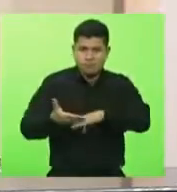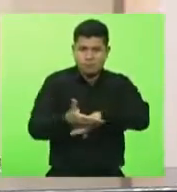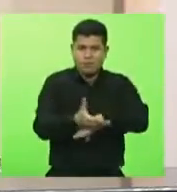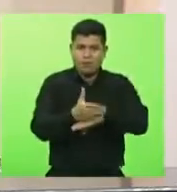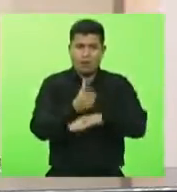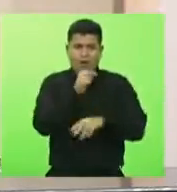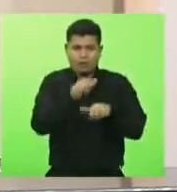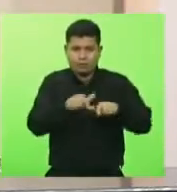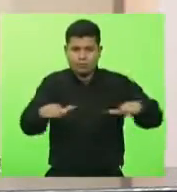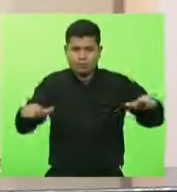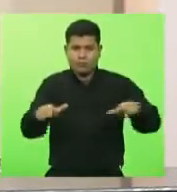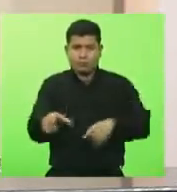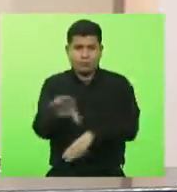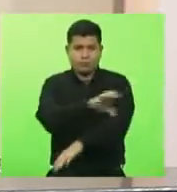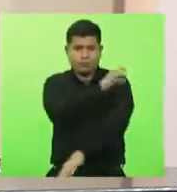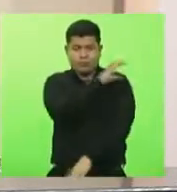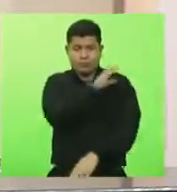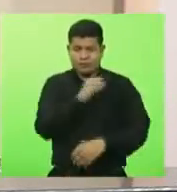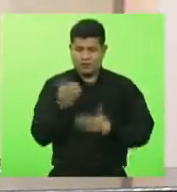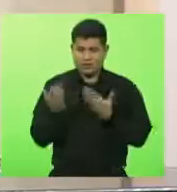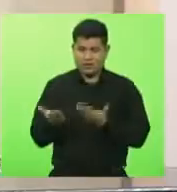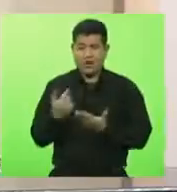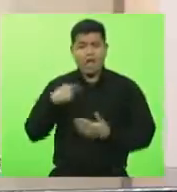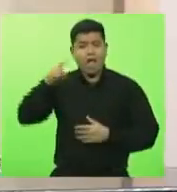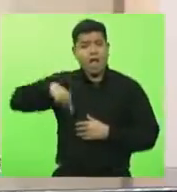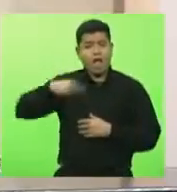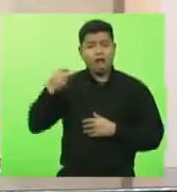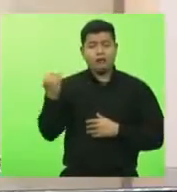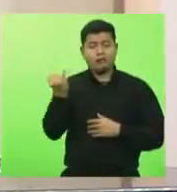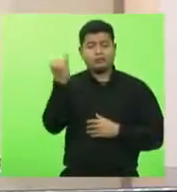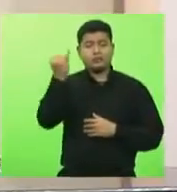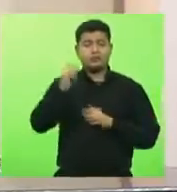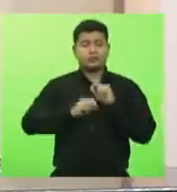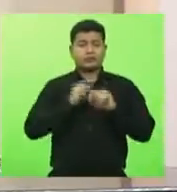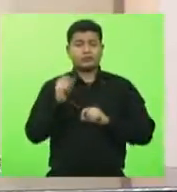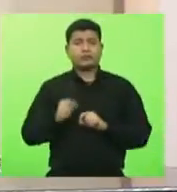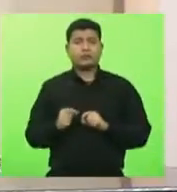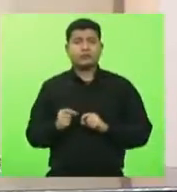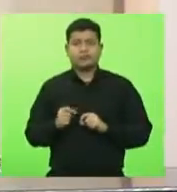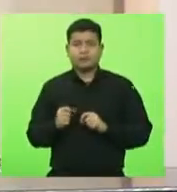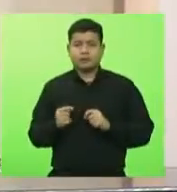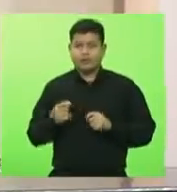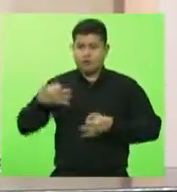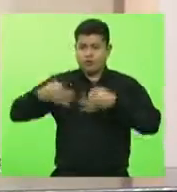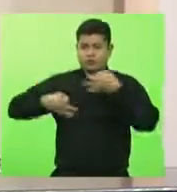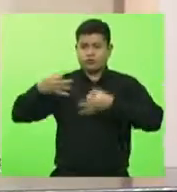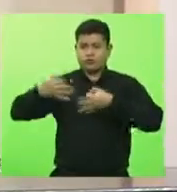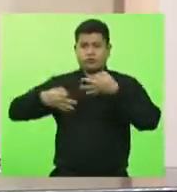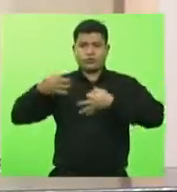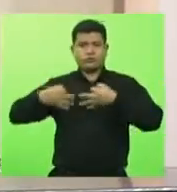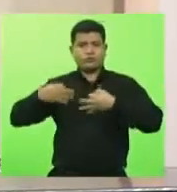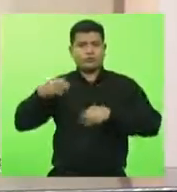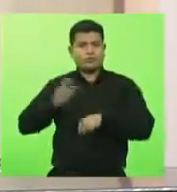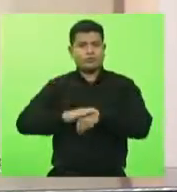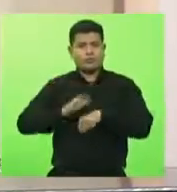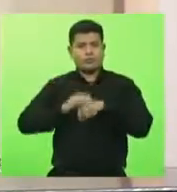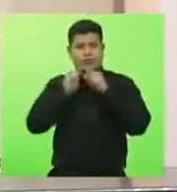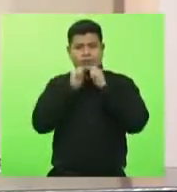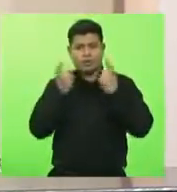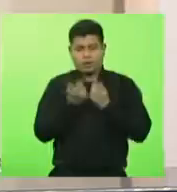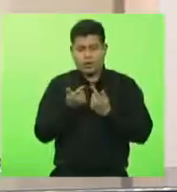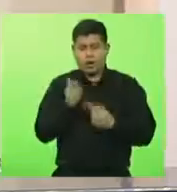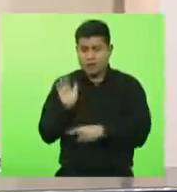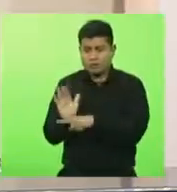até seria interessante que o jurídico desse uma assessoria,